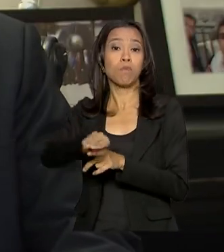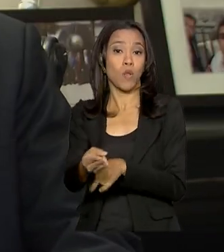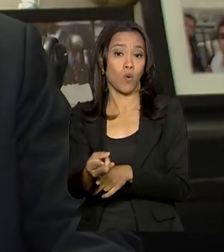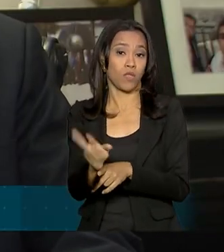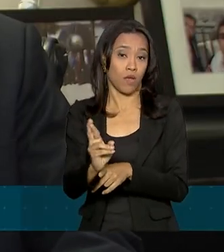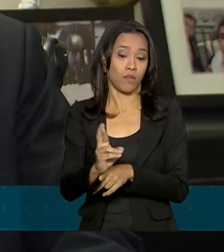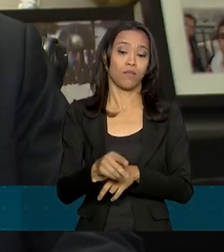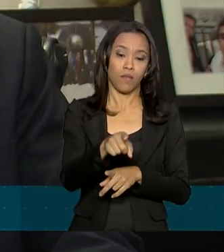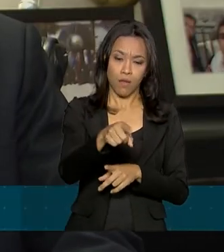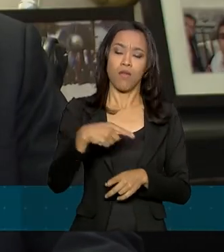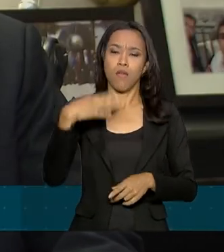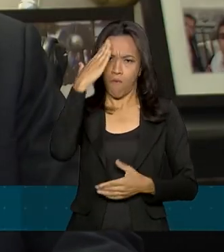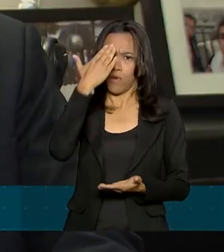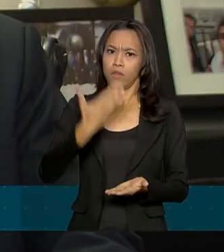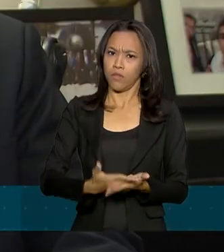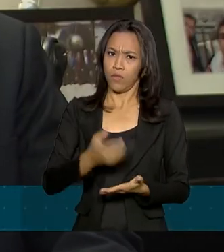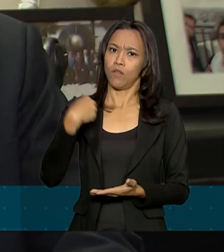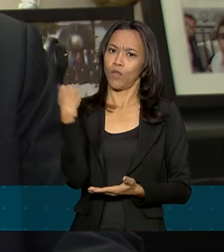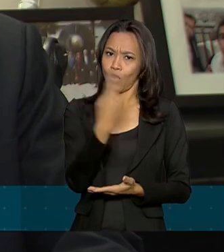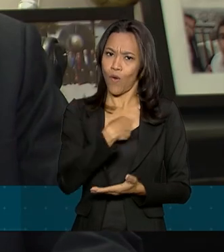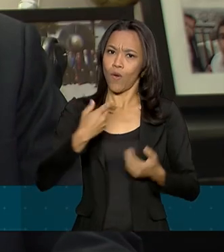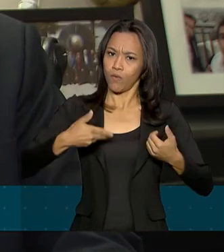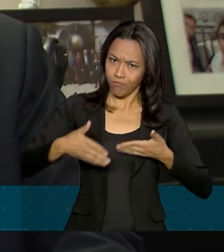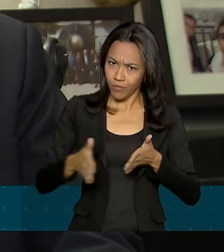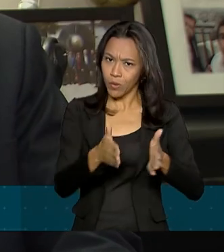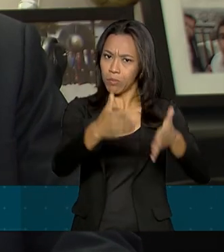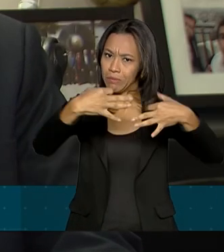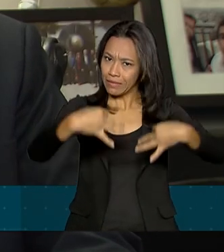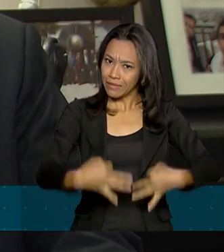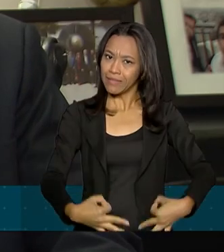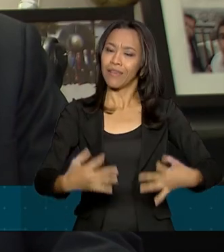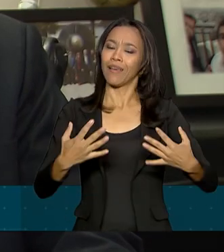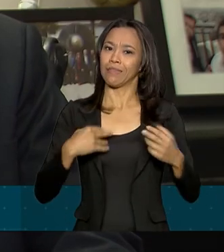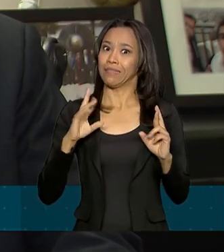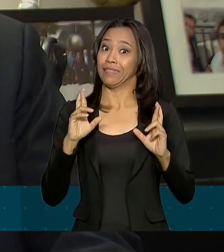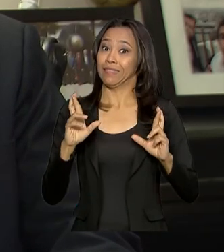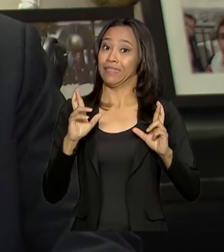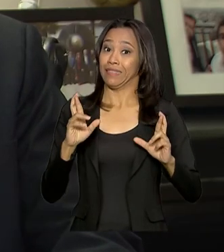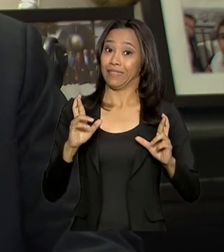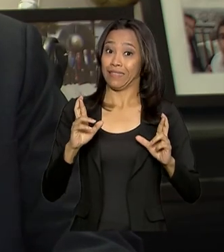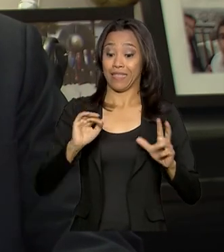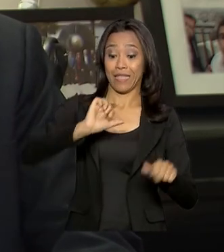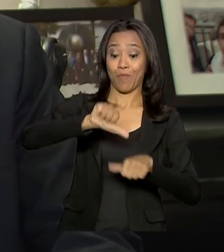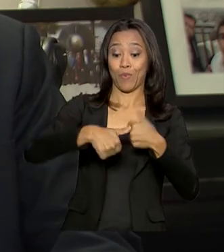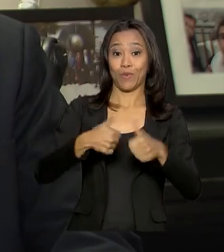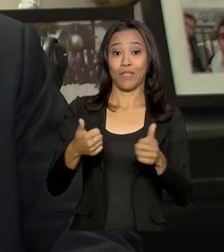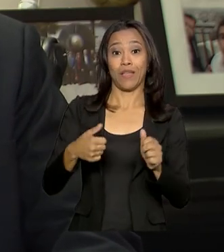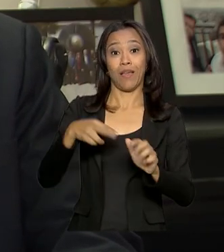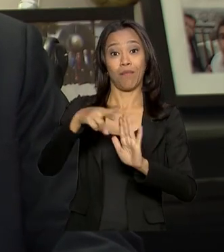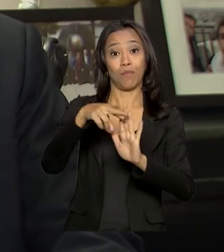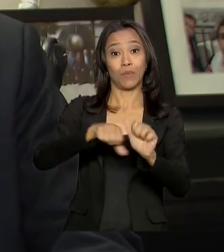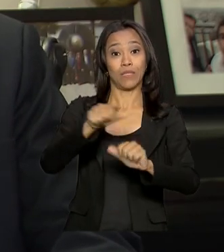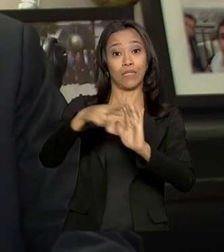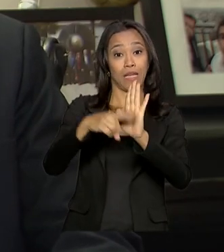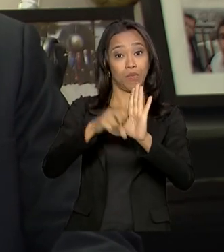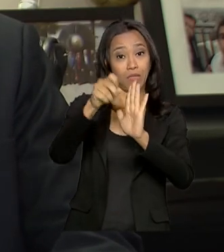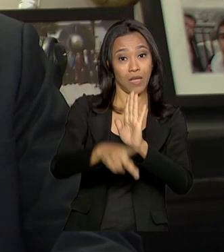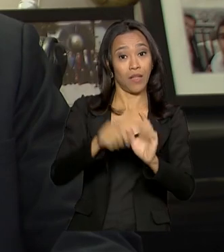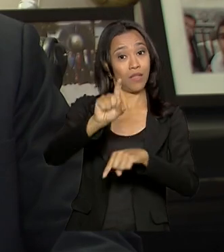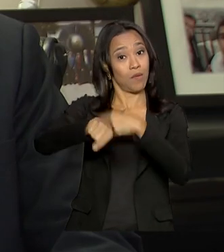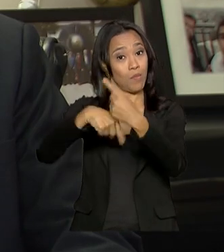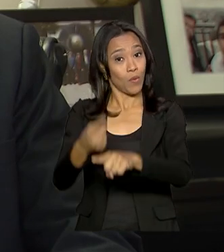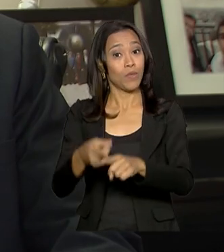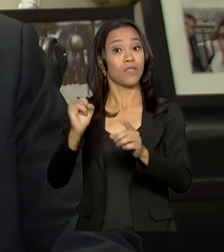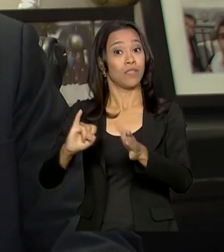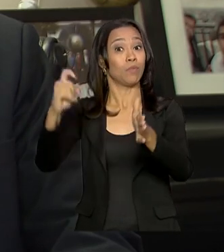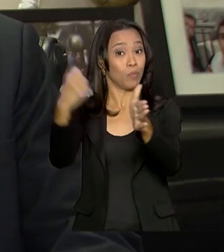gente está no caminho e, quem sabe, a expectativa, depois da reforma da Previdência, vem a tributária e a gente vai, com